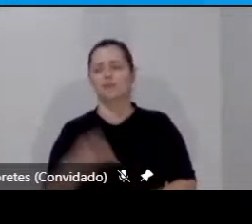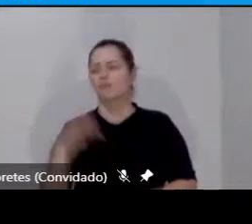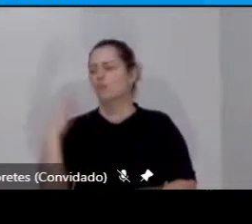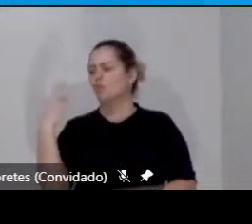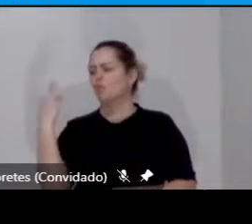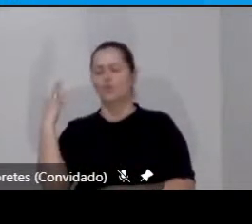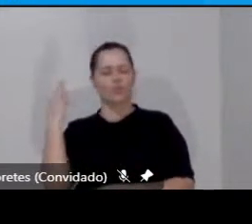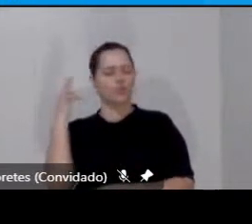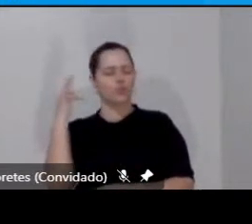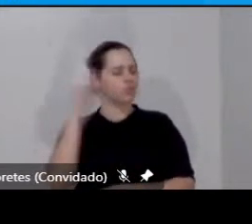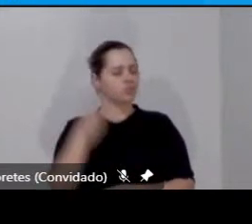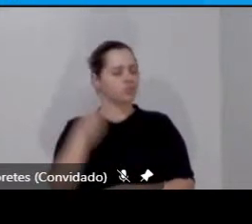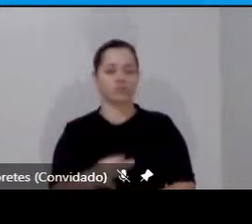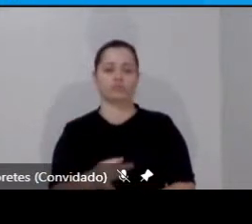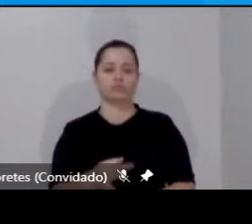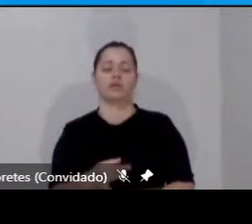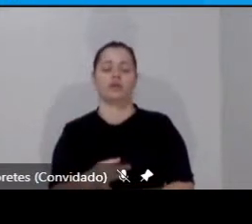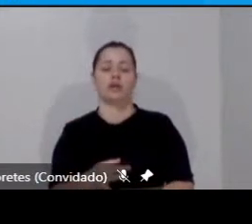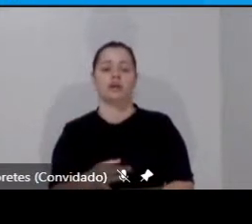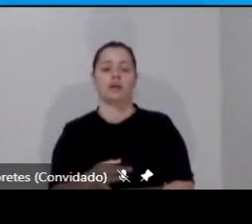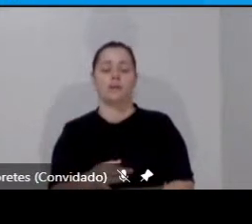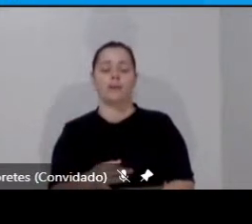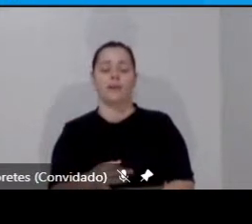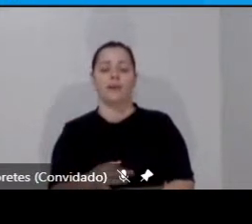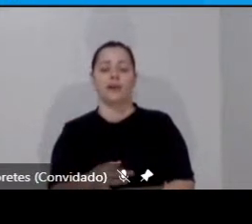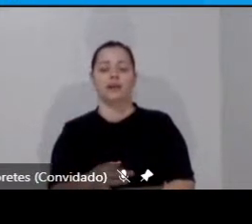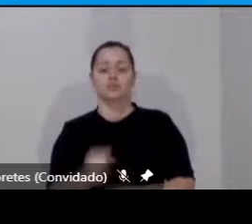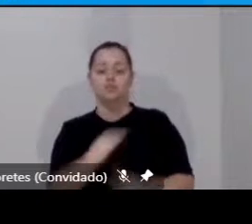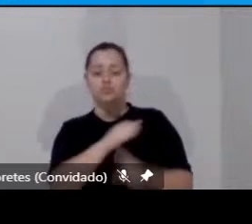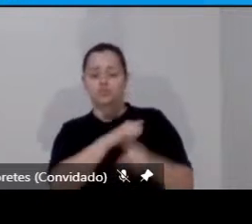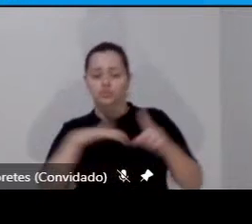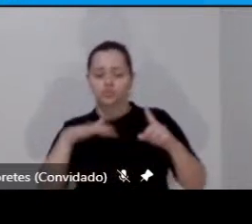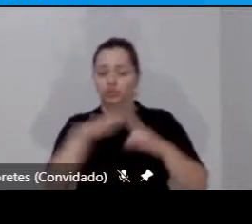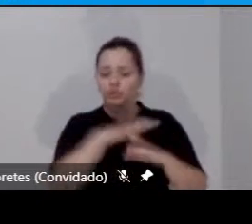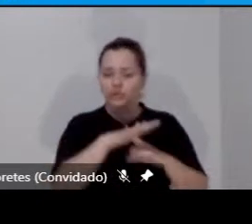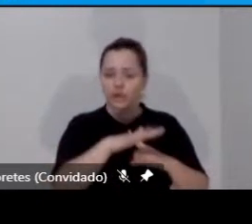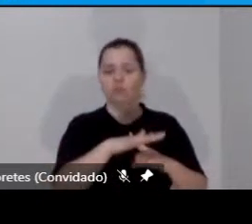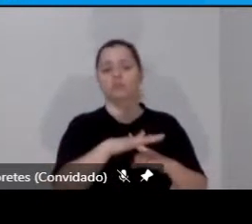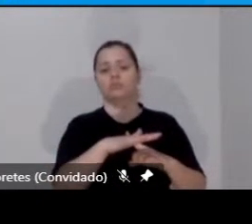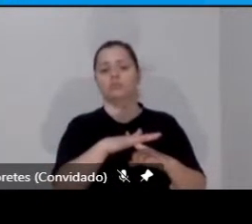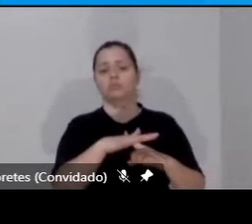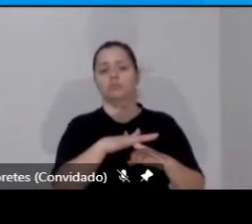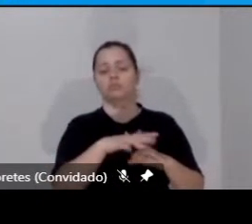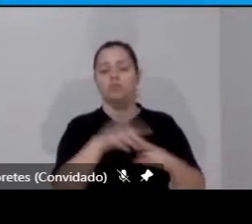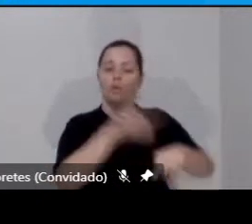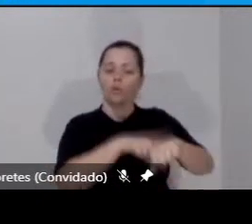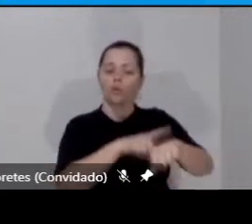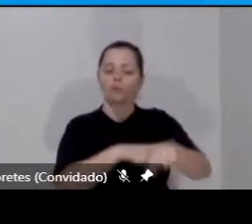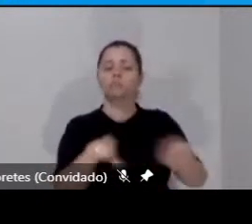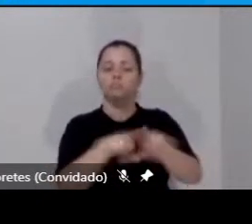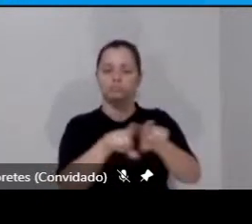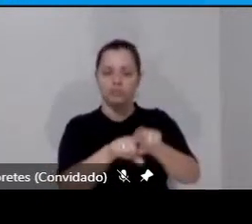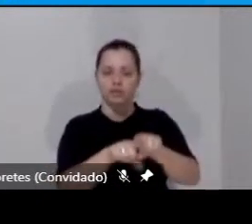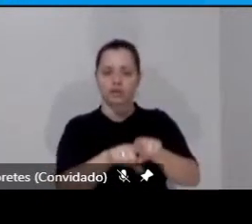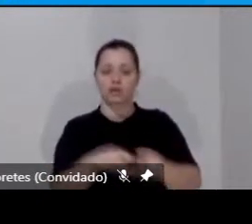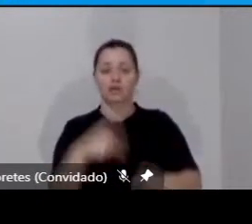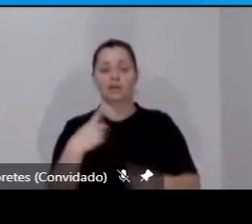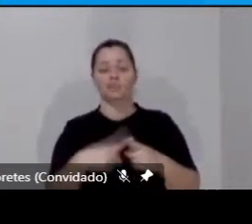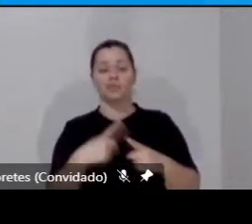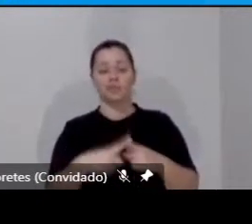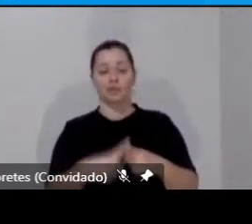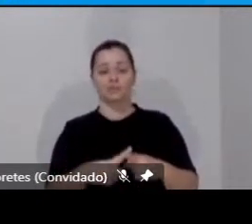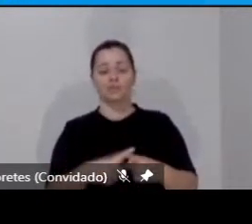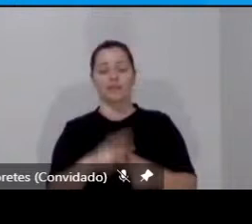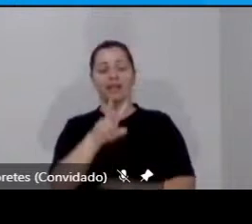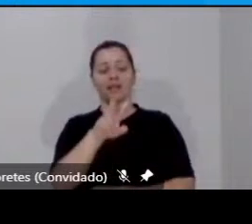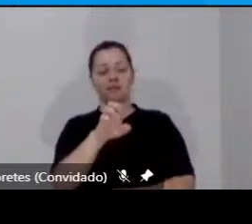uma condição espacial e social. Esse conceito de que a velocidade de uma